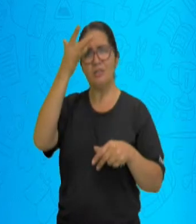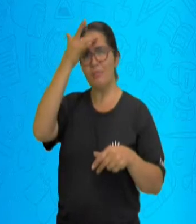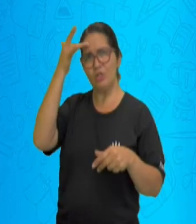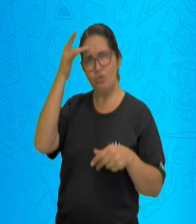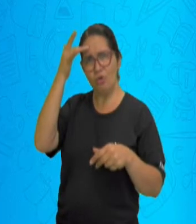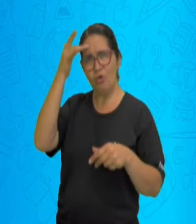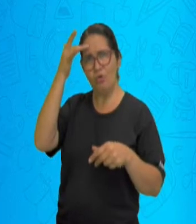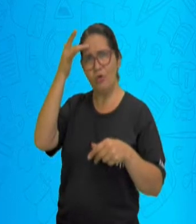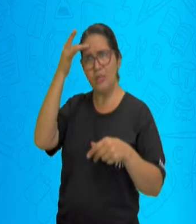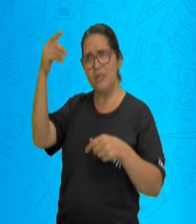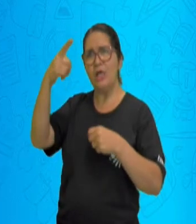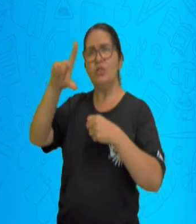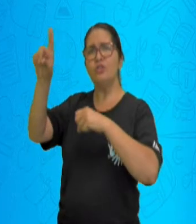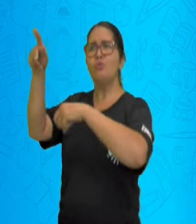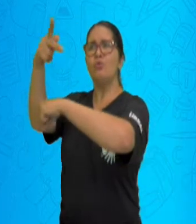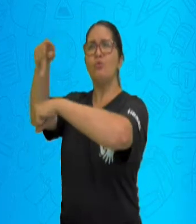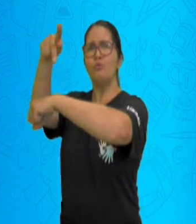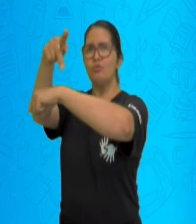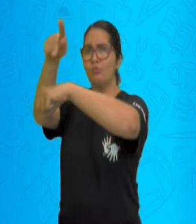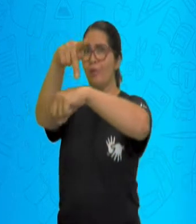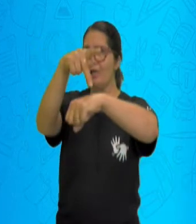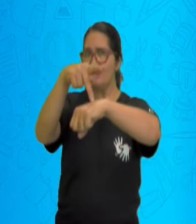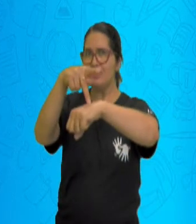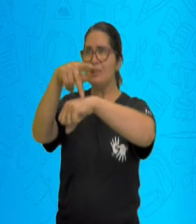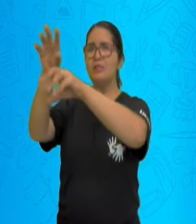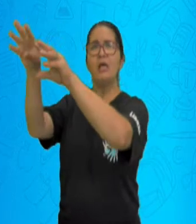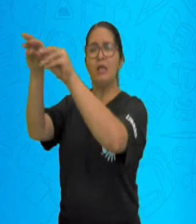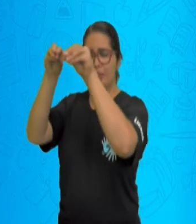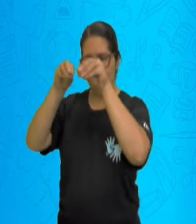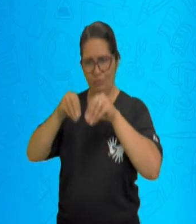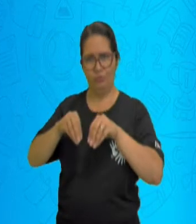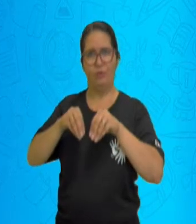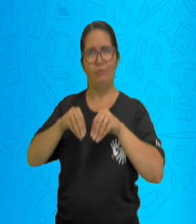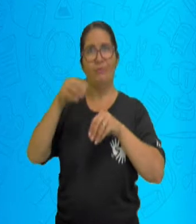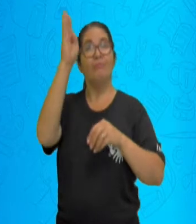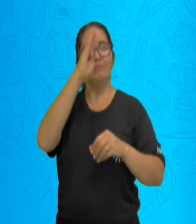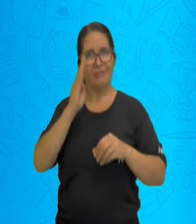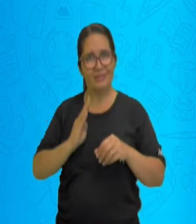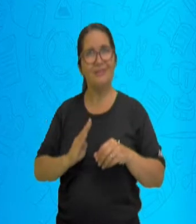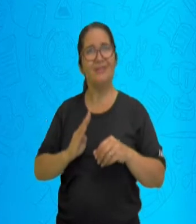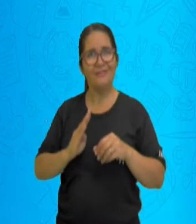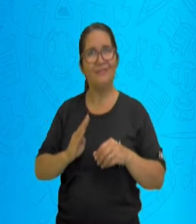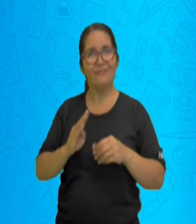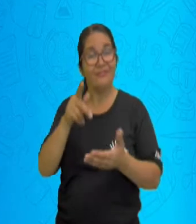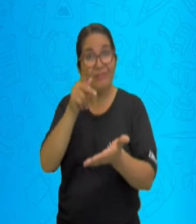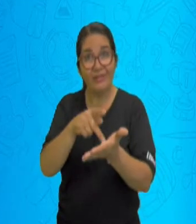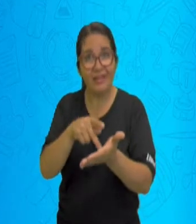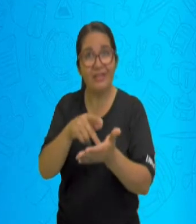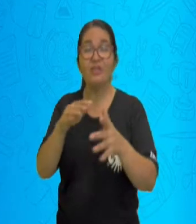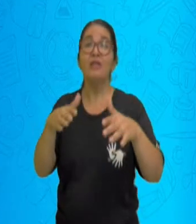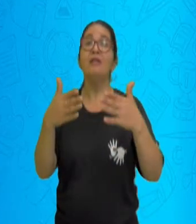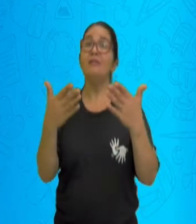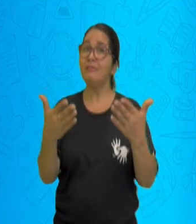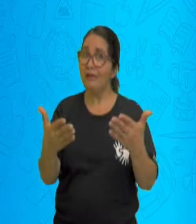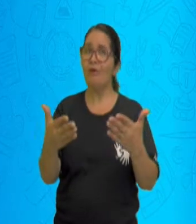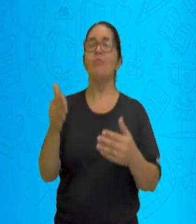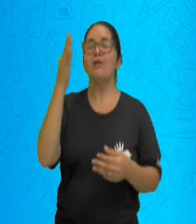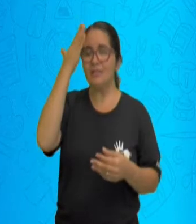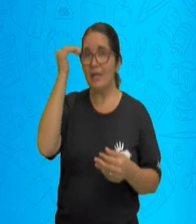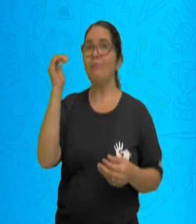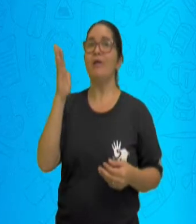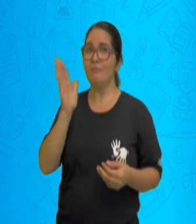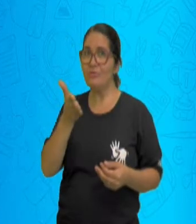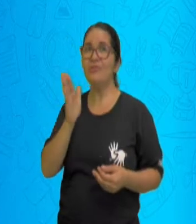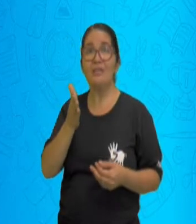trabalhado, construído por brasileiros natos, nós temos uma grande quantidade de pessoas que vieram de outros